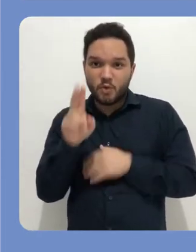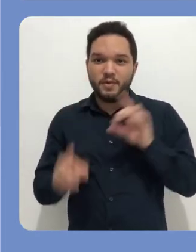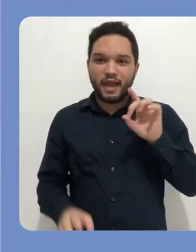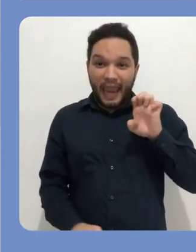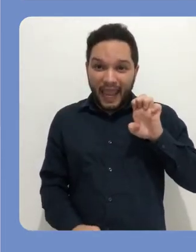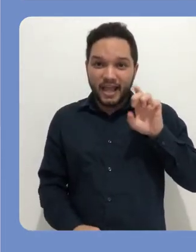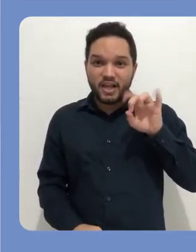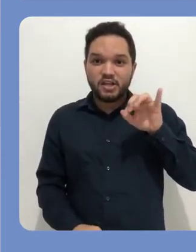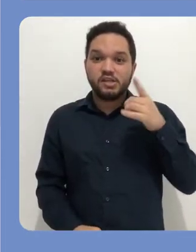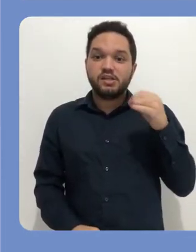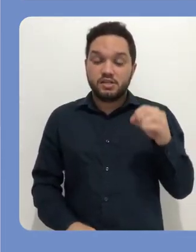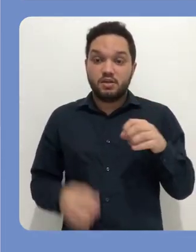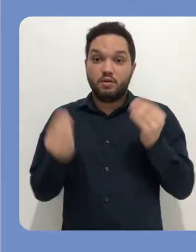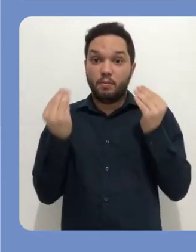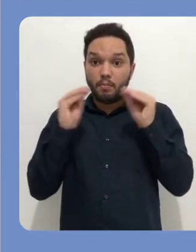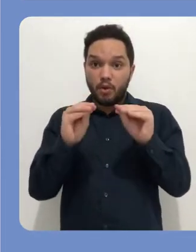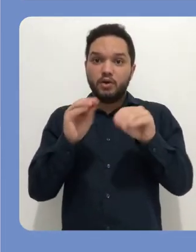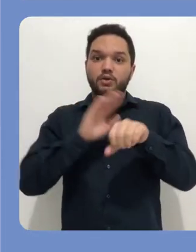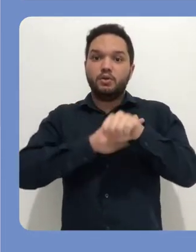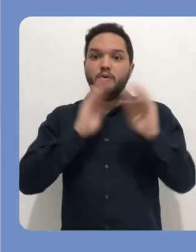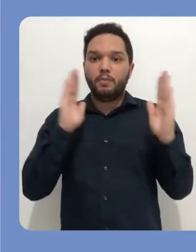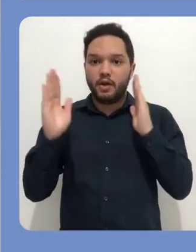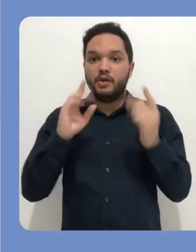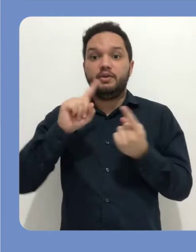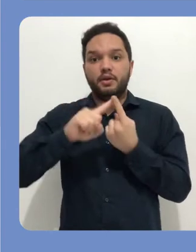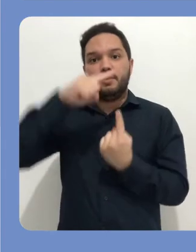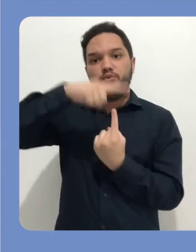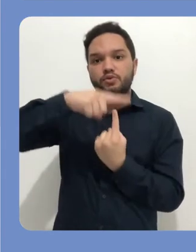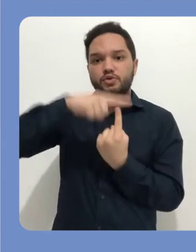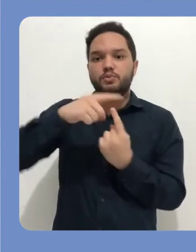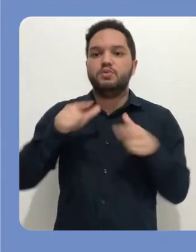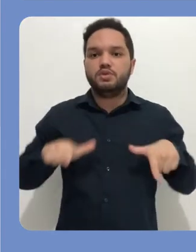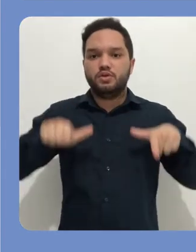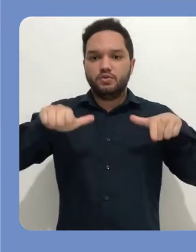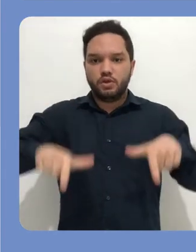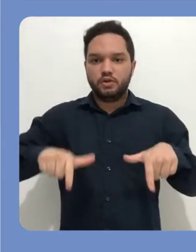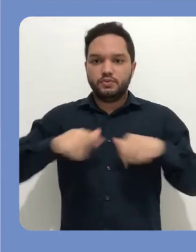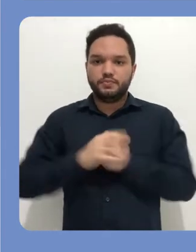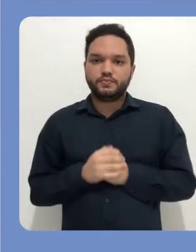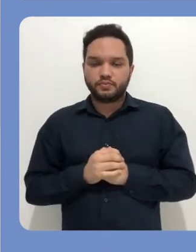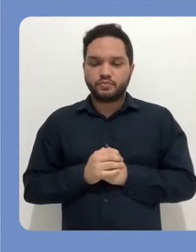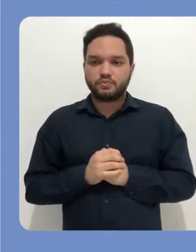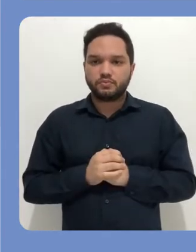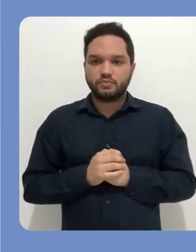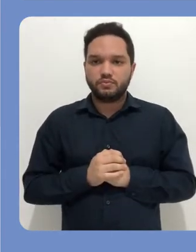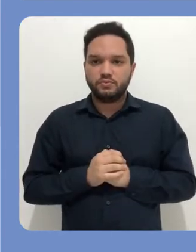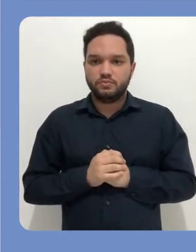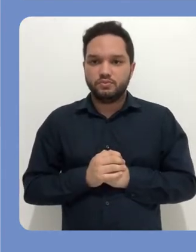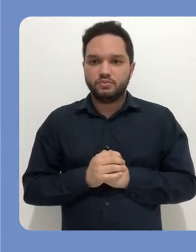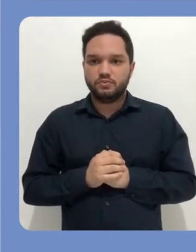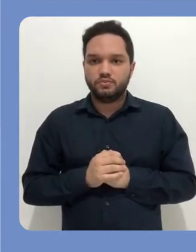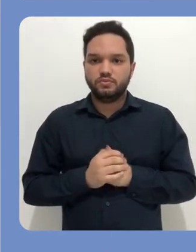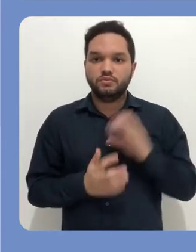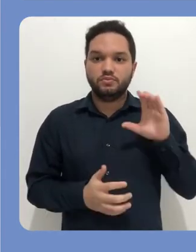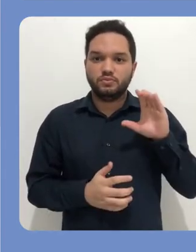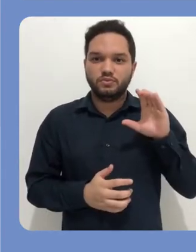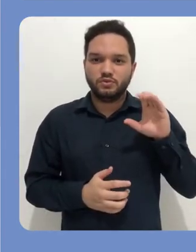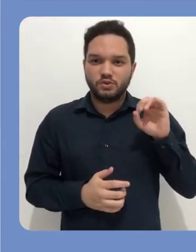certificados. Uma sugestão de nome de edição deve conter o período e o tipo de certificado, por exemplo.